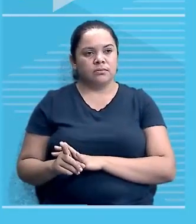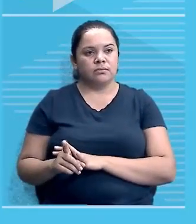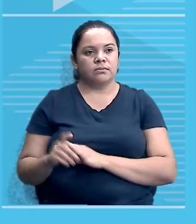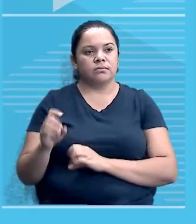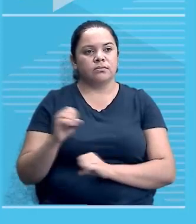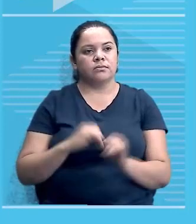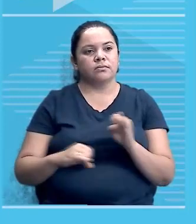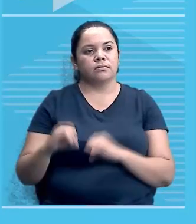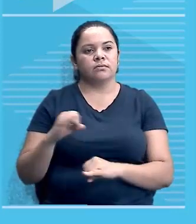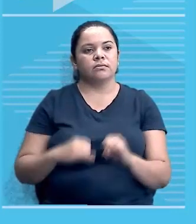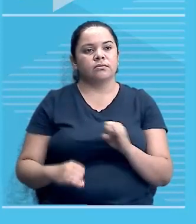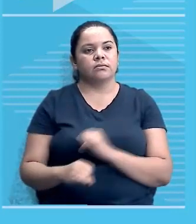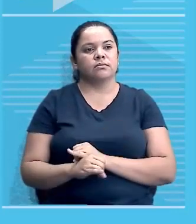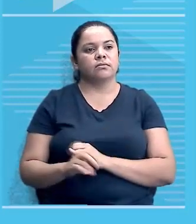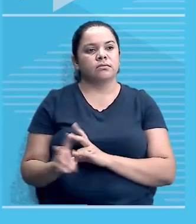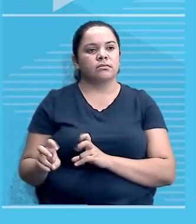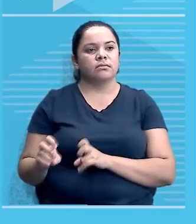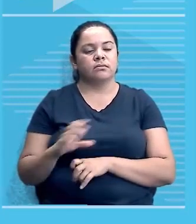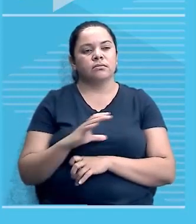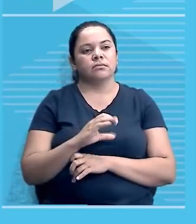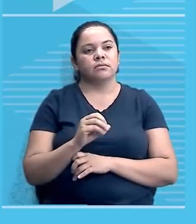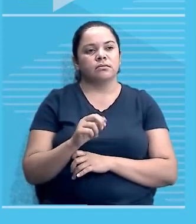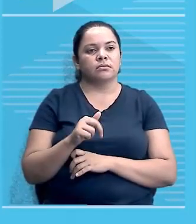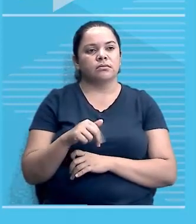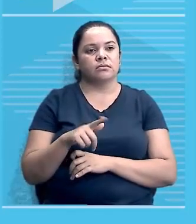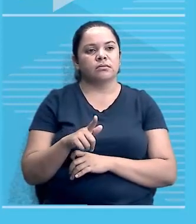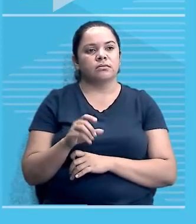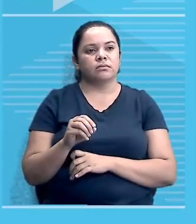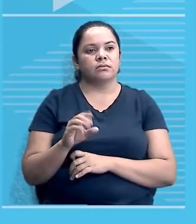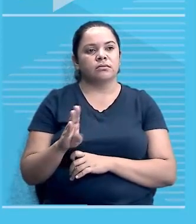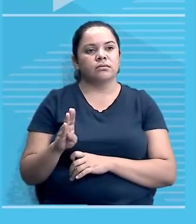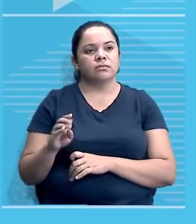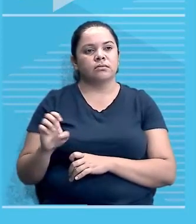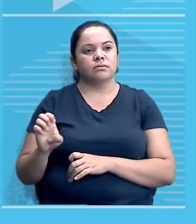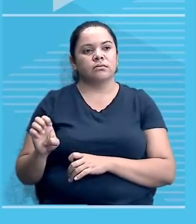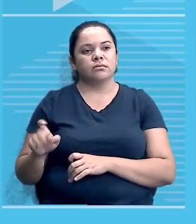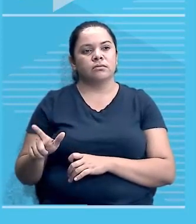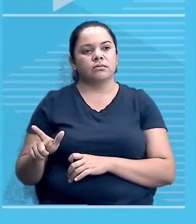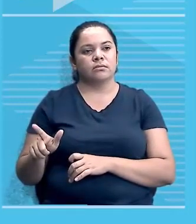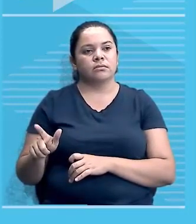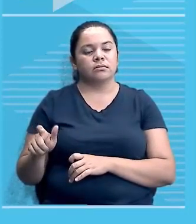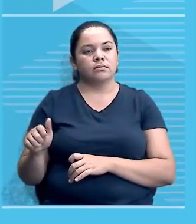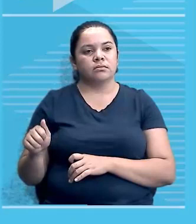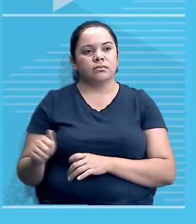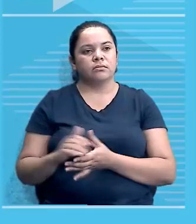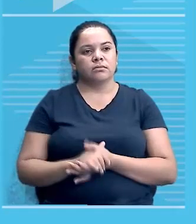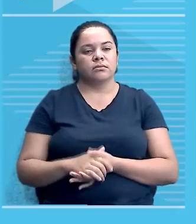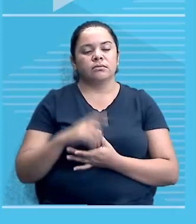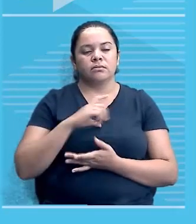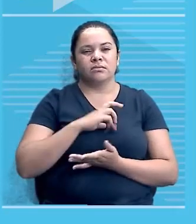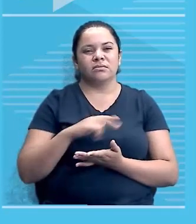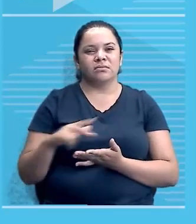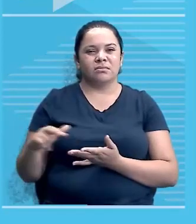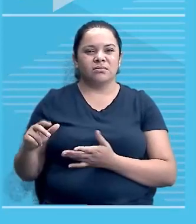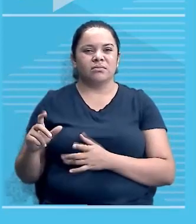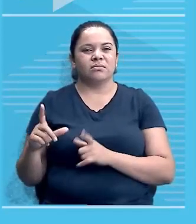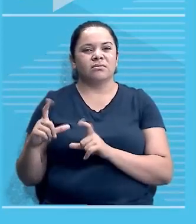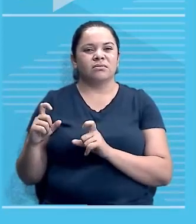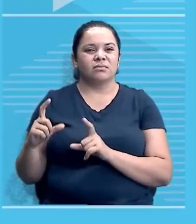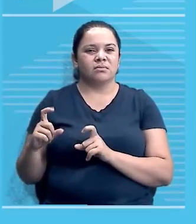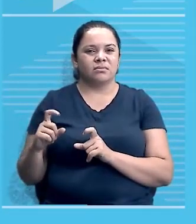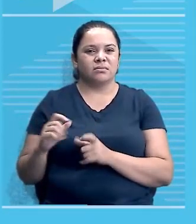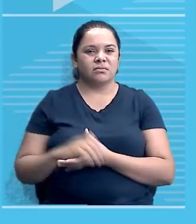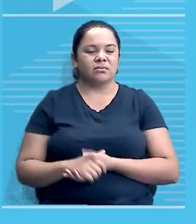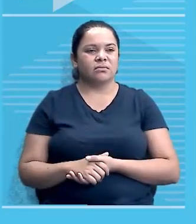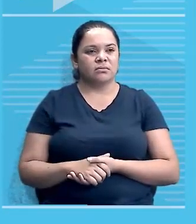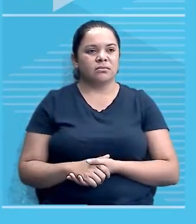sobre o Congo Belga, colonização do Congo Belga. Olha, tem cada fotografia terrível. Aqueles africanos que se